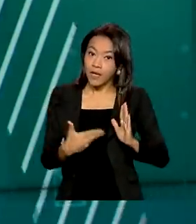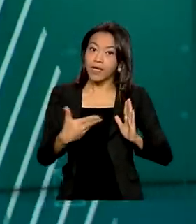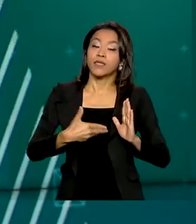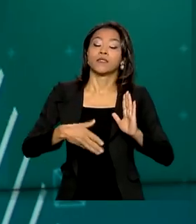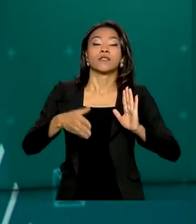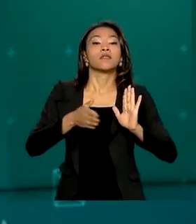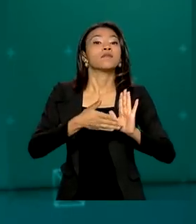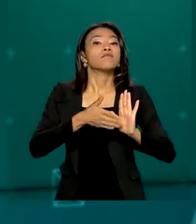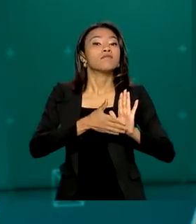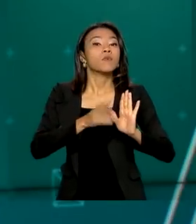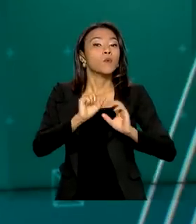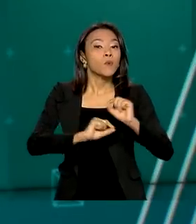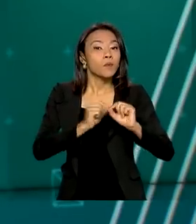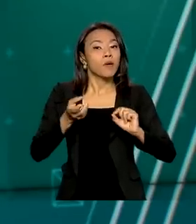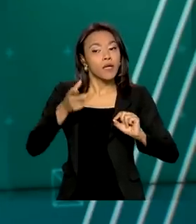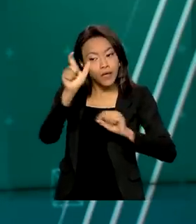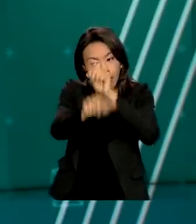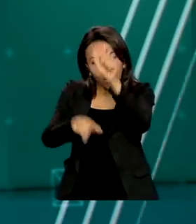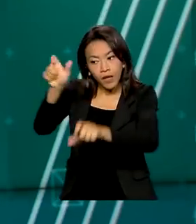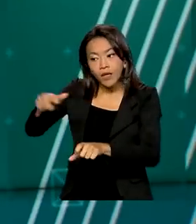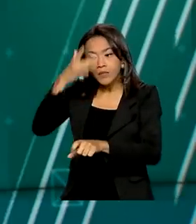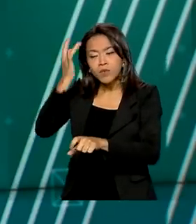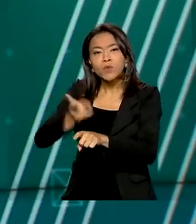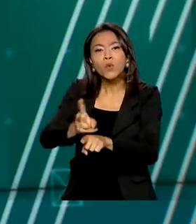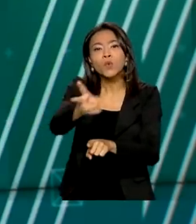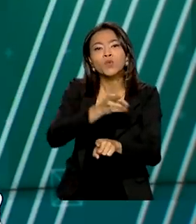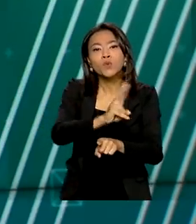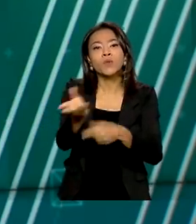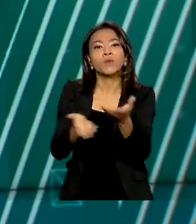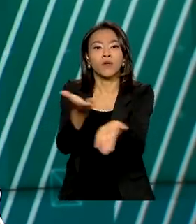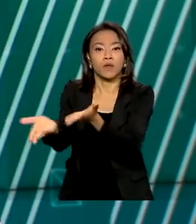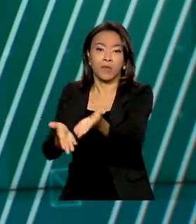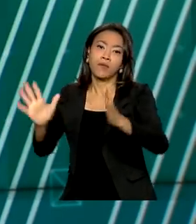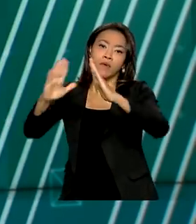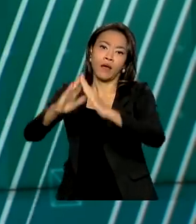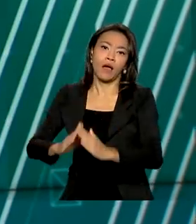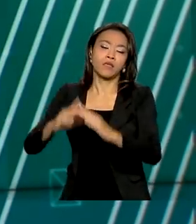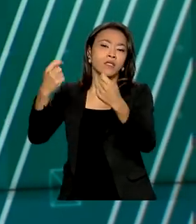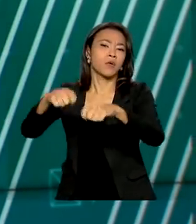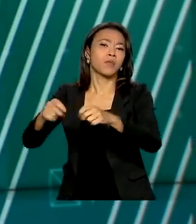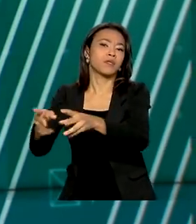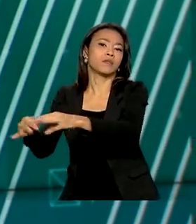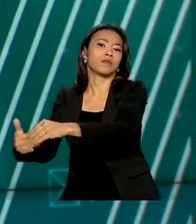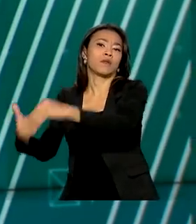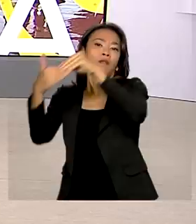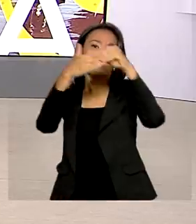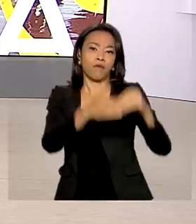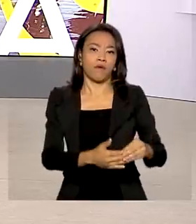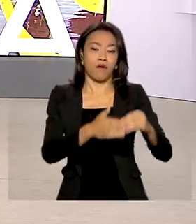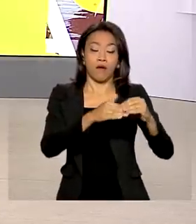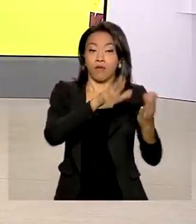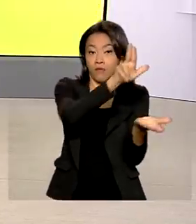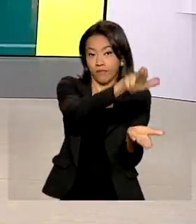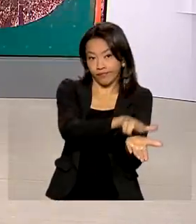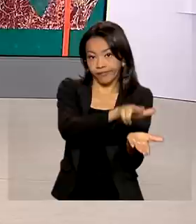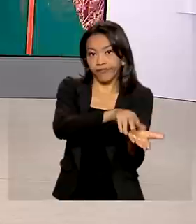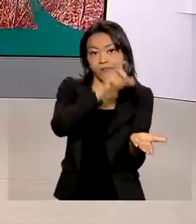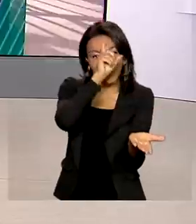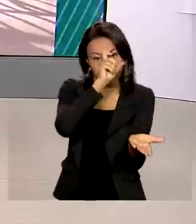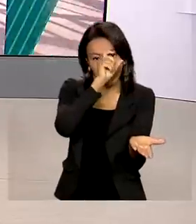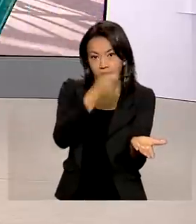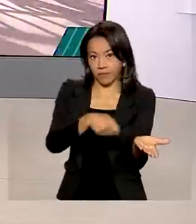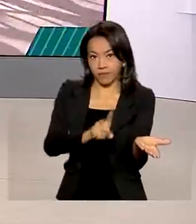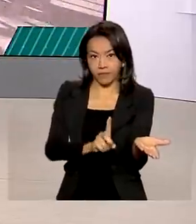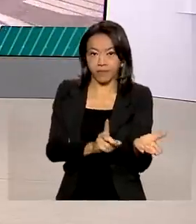aos pacientes a continuidade do tratamento em casa, sem a necessidade de internação hospitalar. O